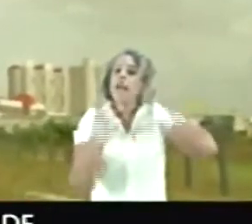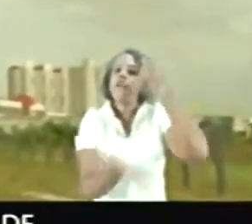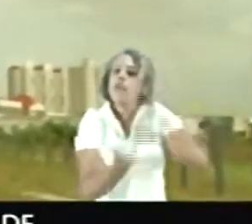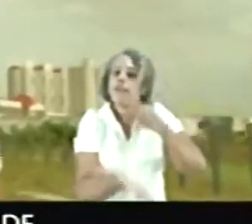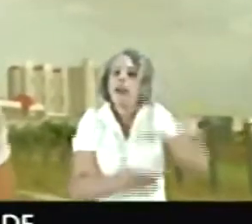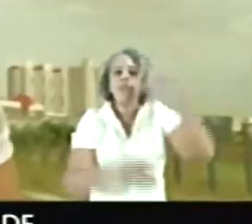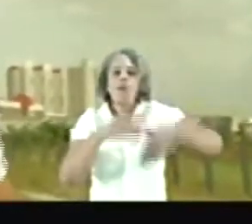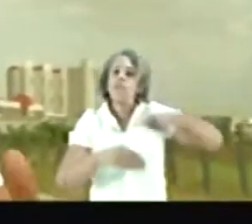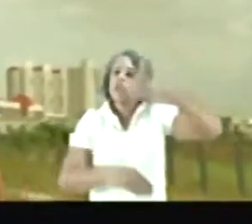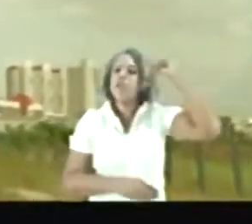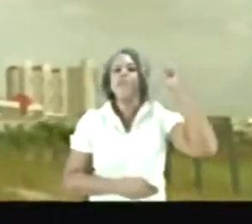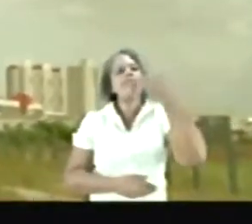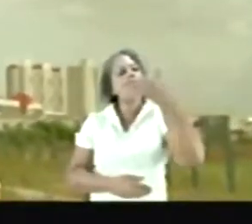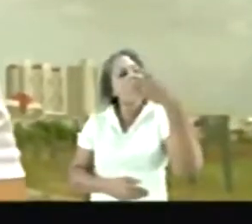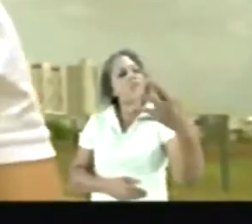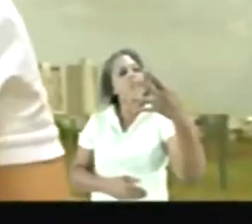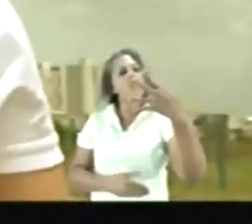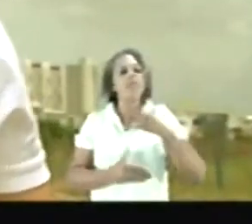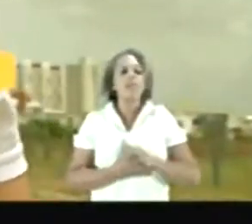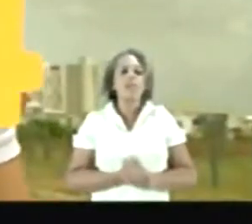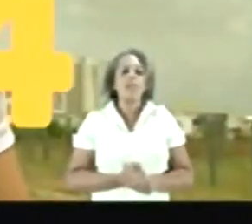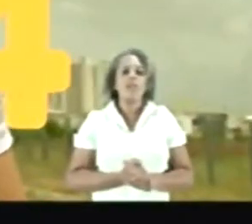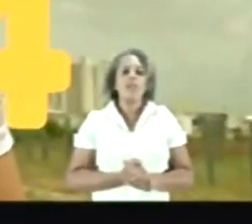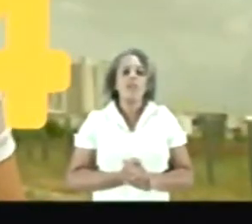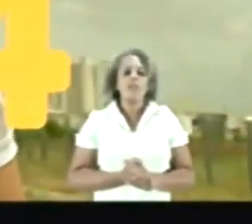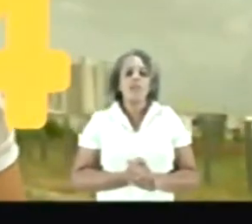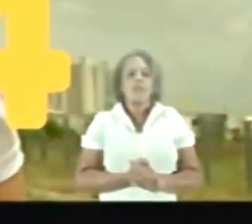vote para mudar de verdade. Vote Rodrigo. 14. 15. 15.